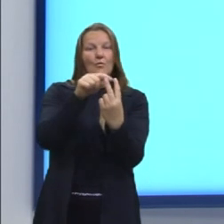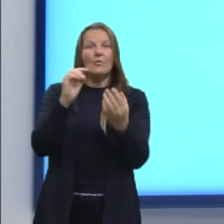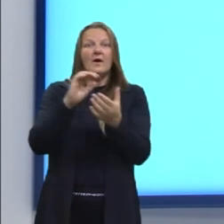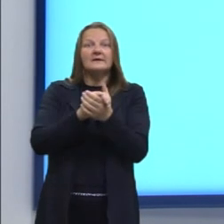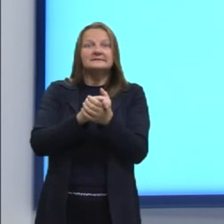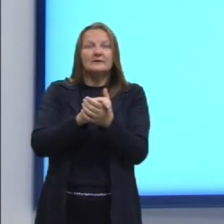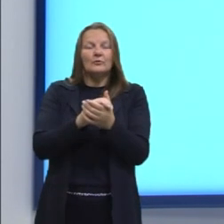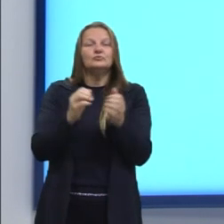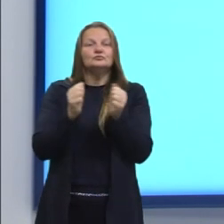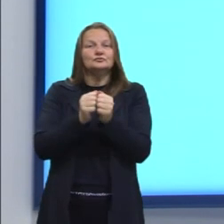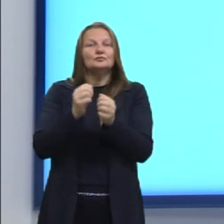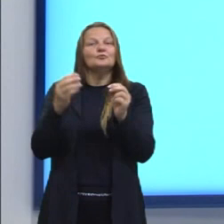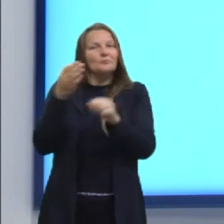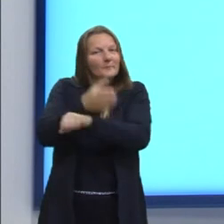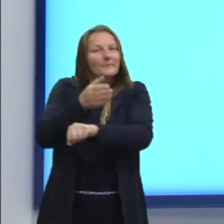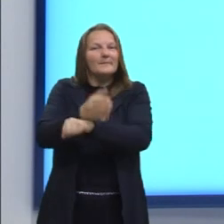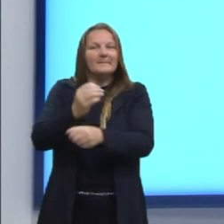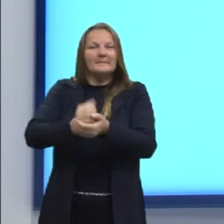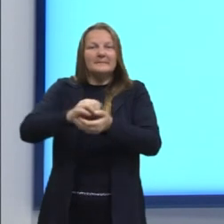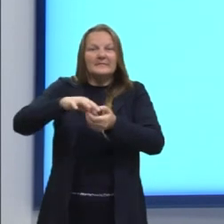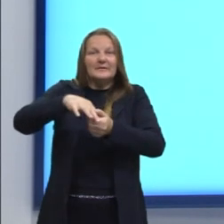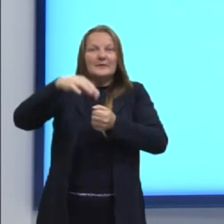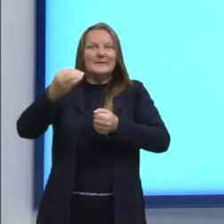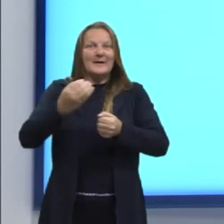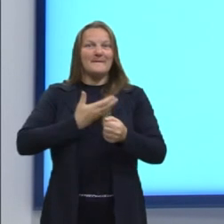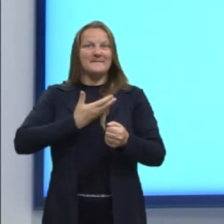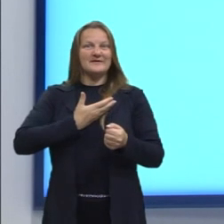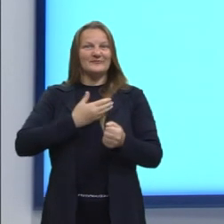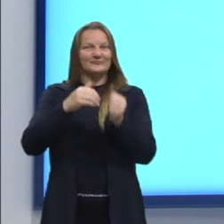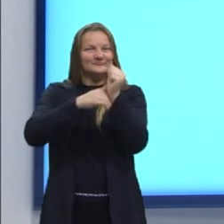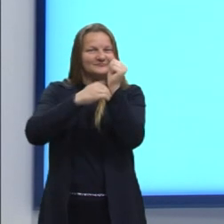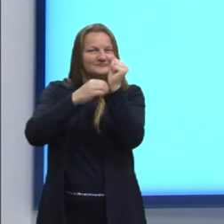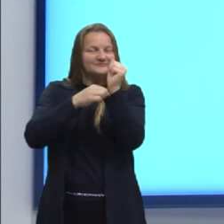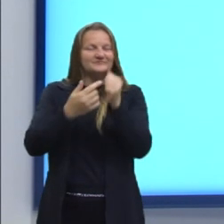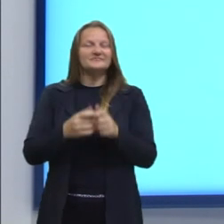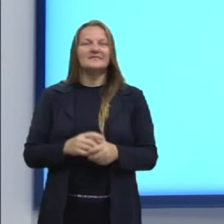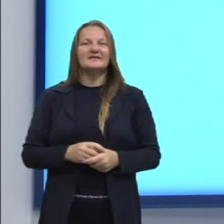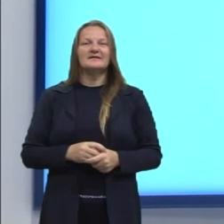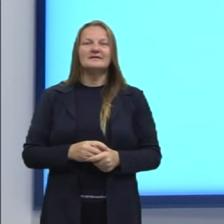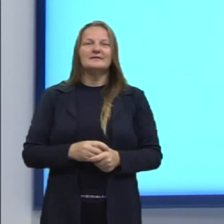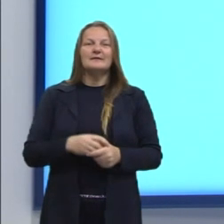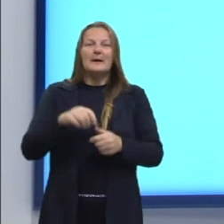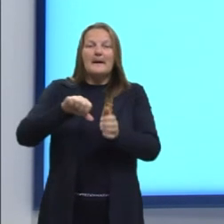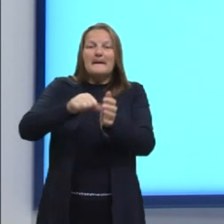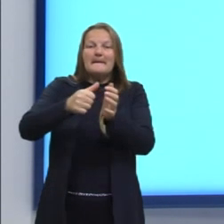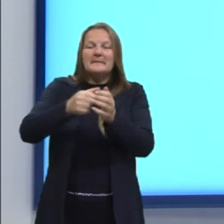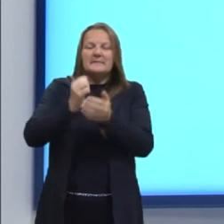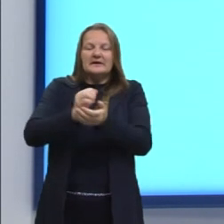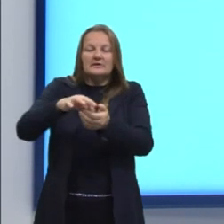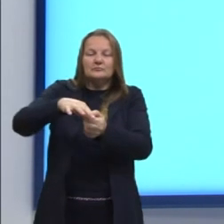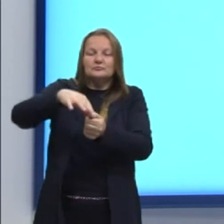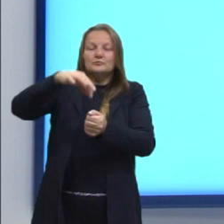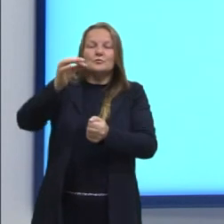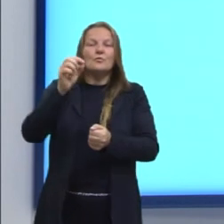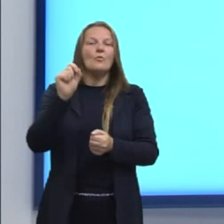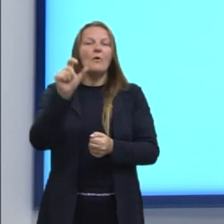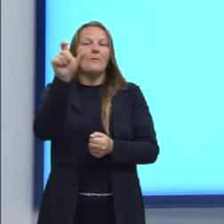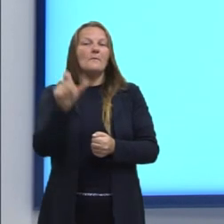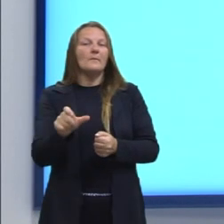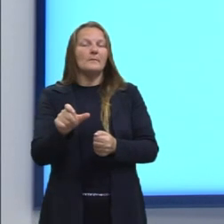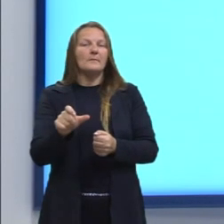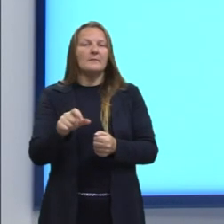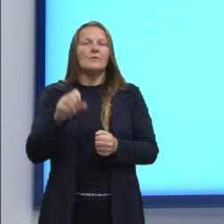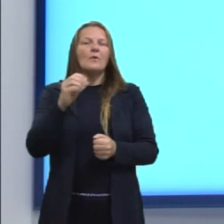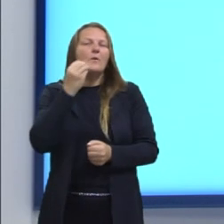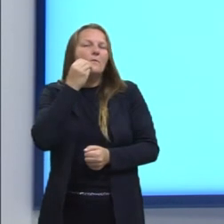amigo secreto. A primeira pessoa a revelar será definida por sorteio. Qual é a probabilidade